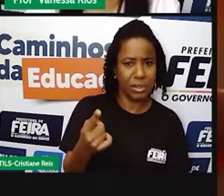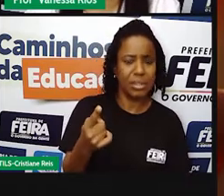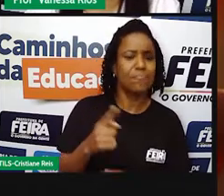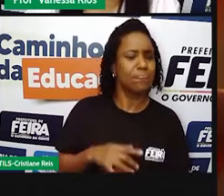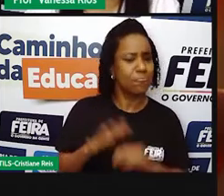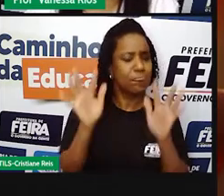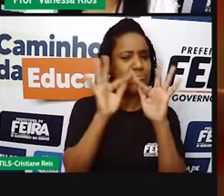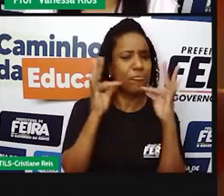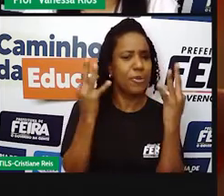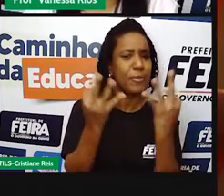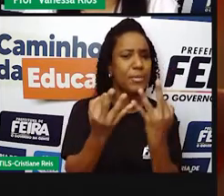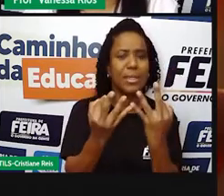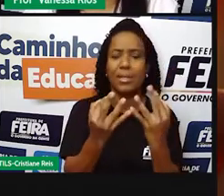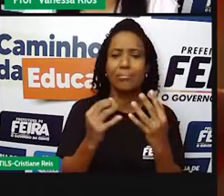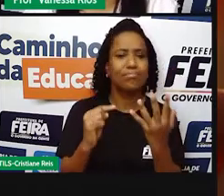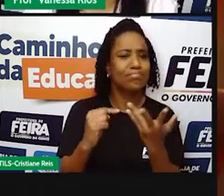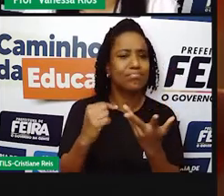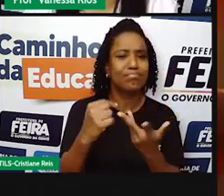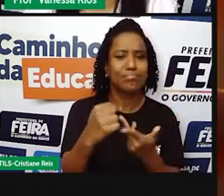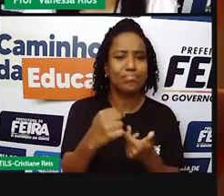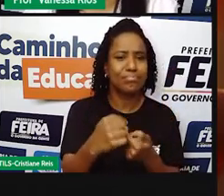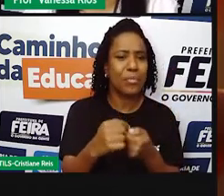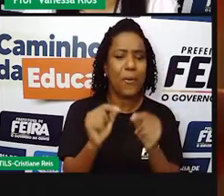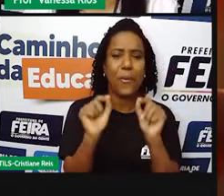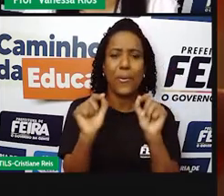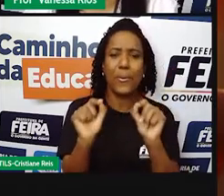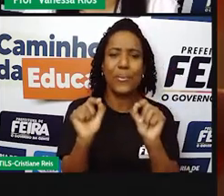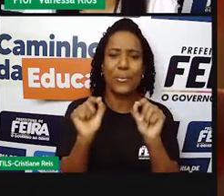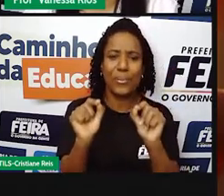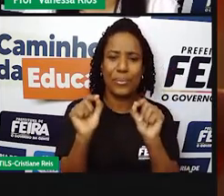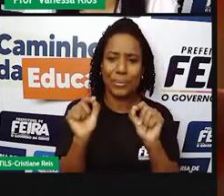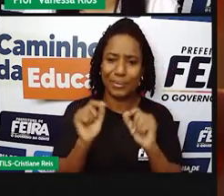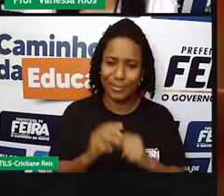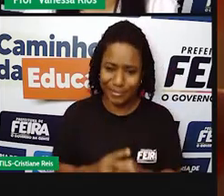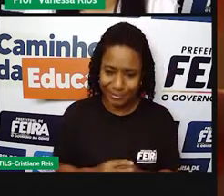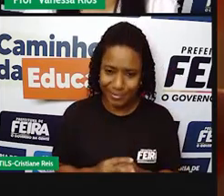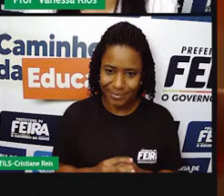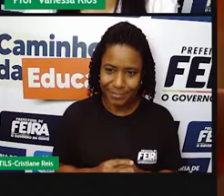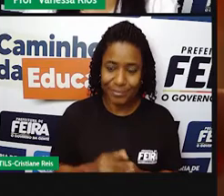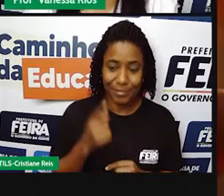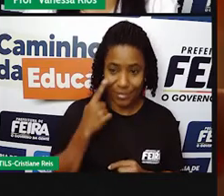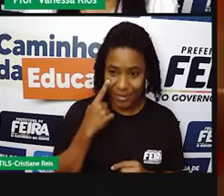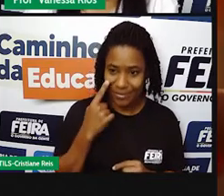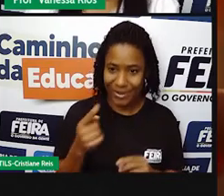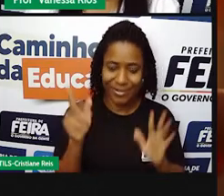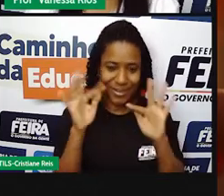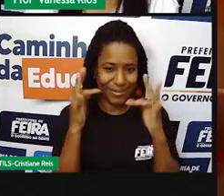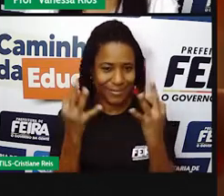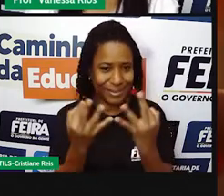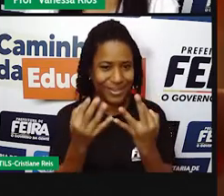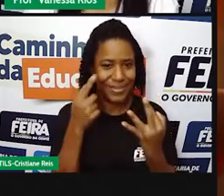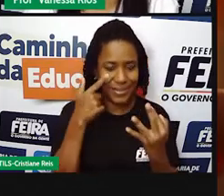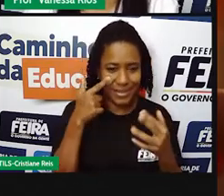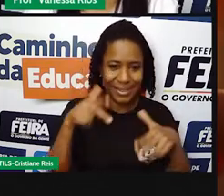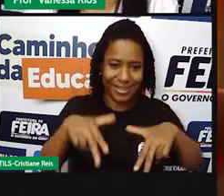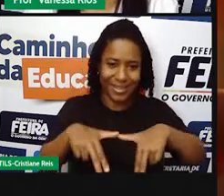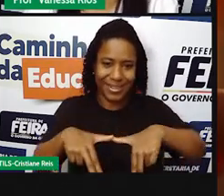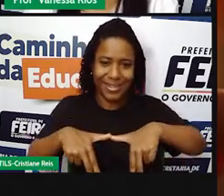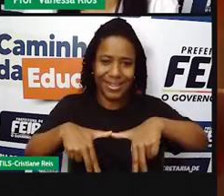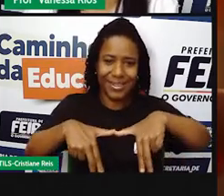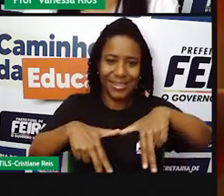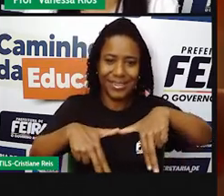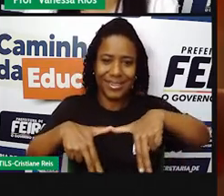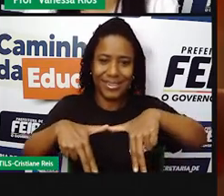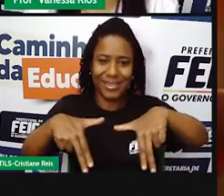como família. Então, a gente observa aí, né? Bonequinhos aí de mãos dadas, não é? E aí